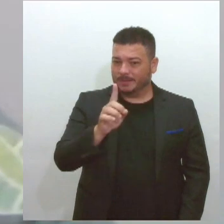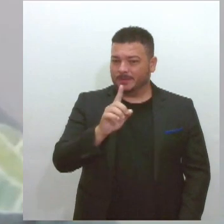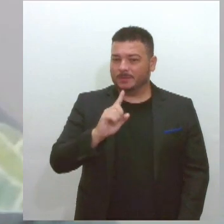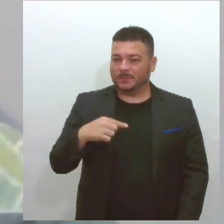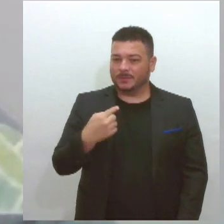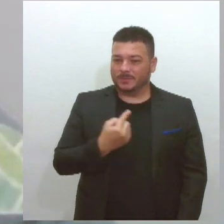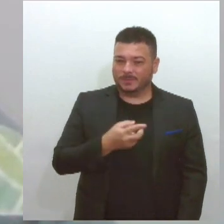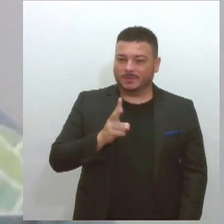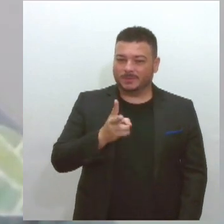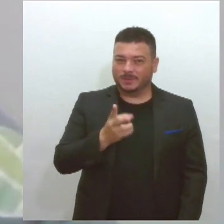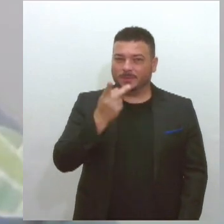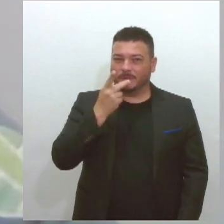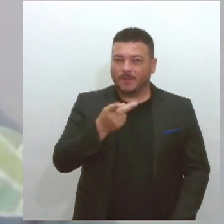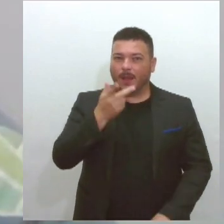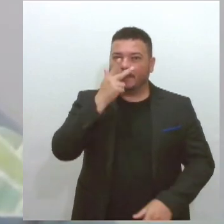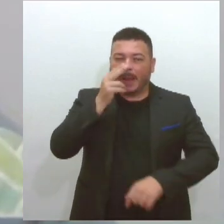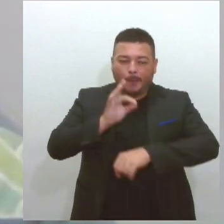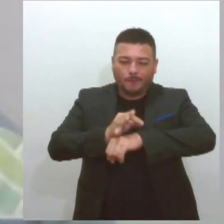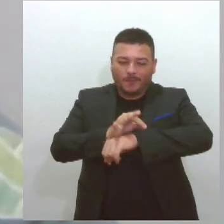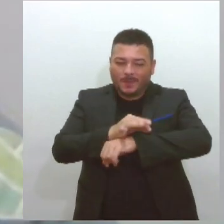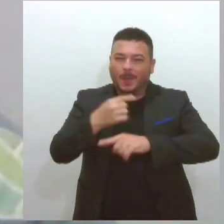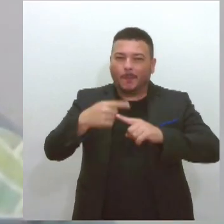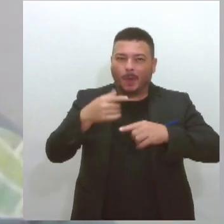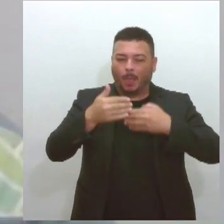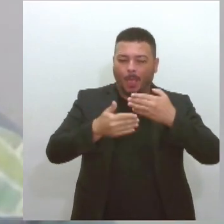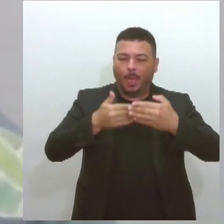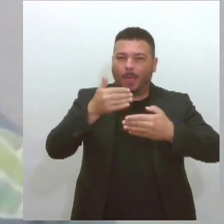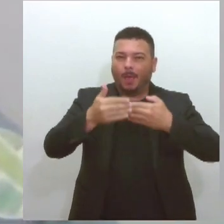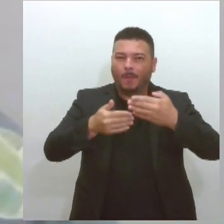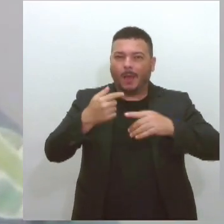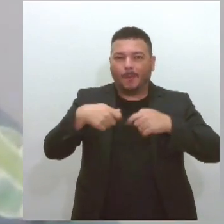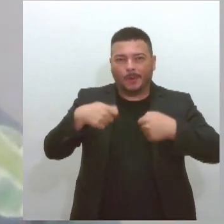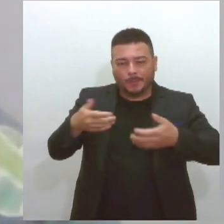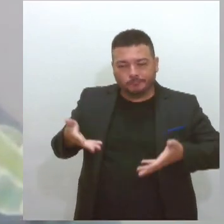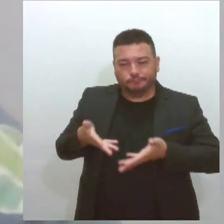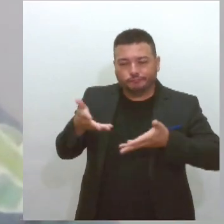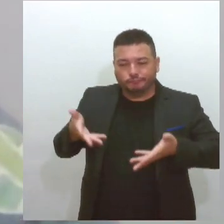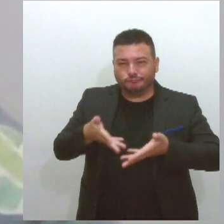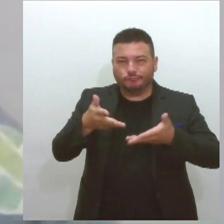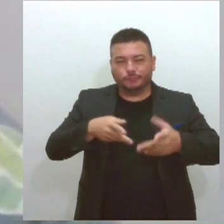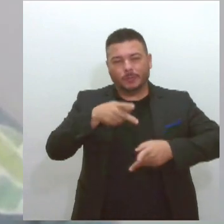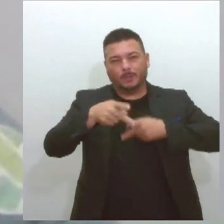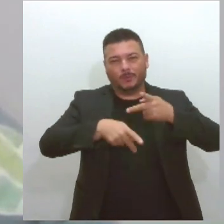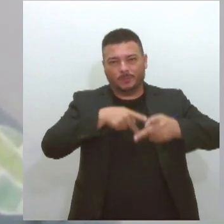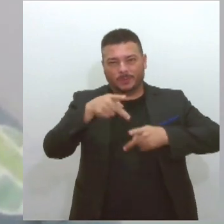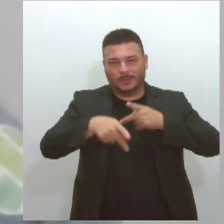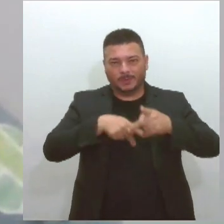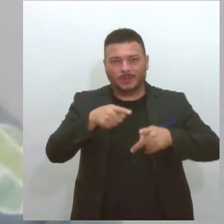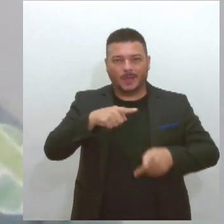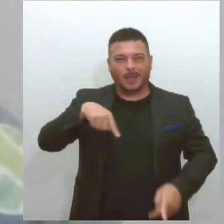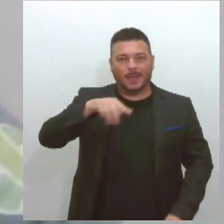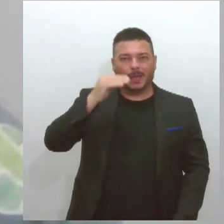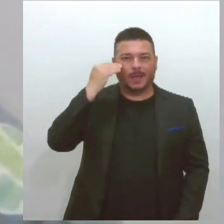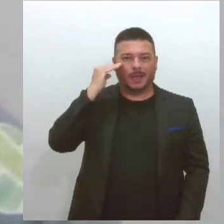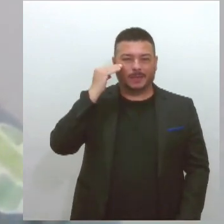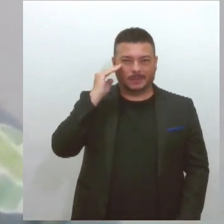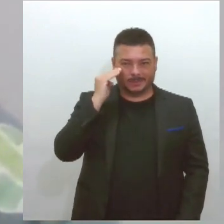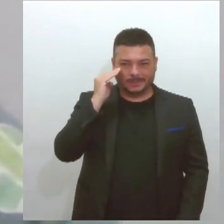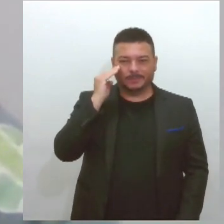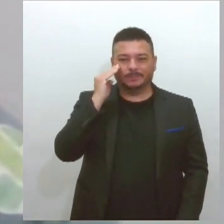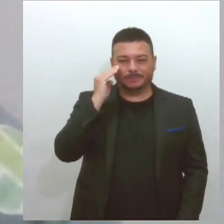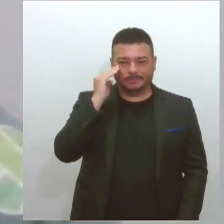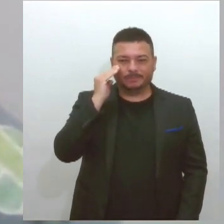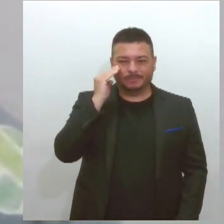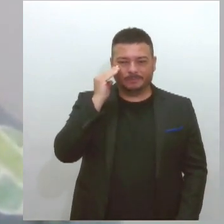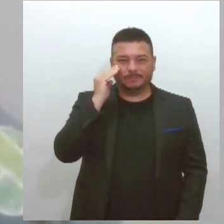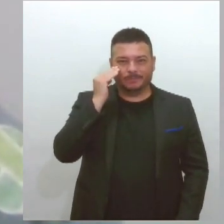formiguinha, porque a gente tem que estar incentivando a população a entender a importância do material